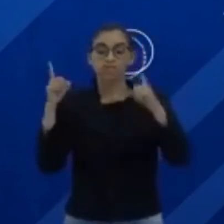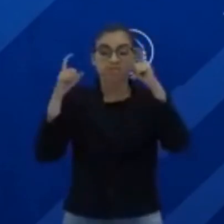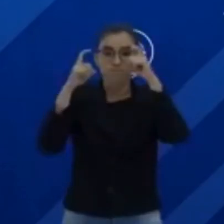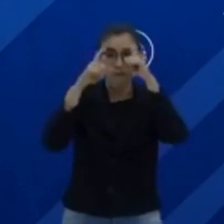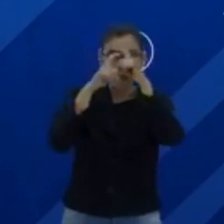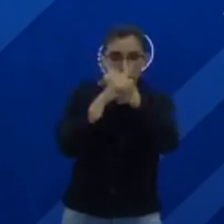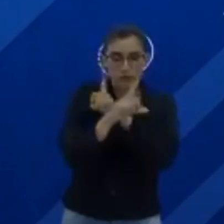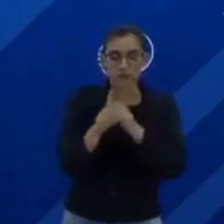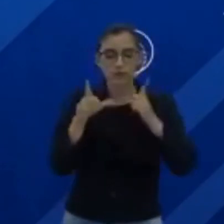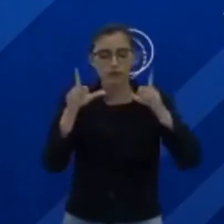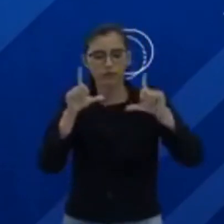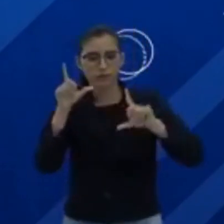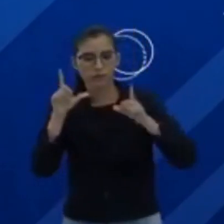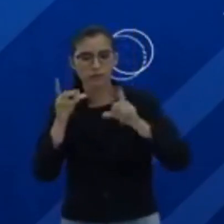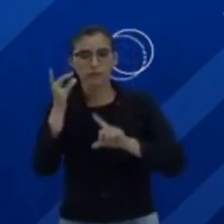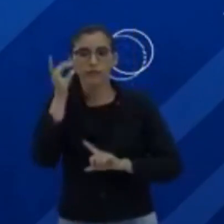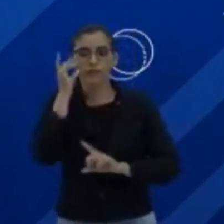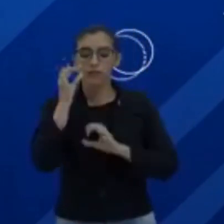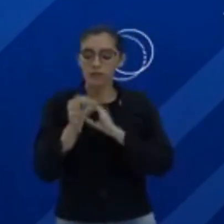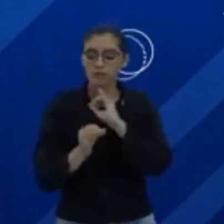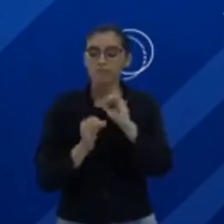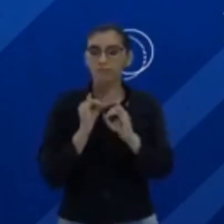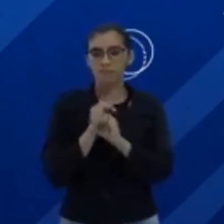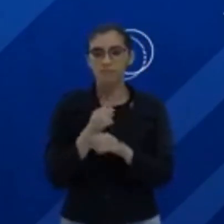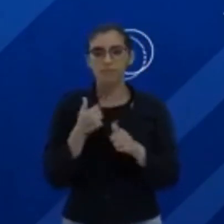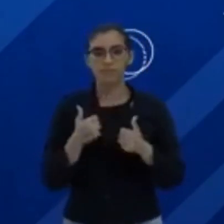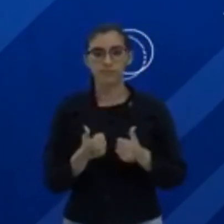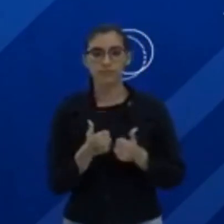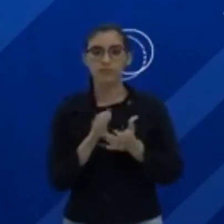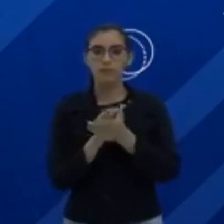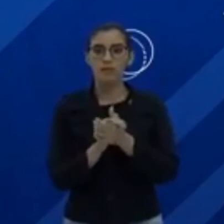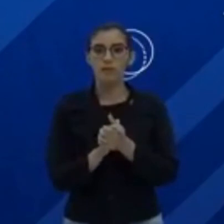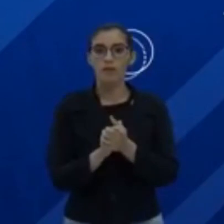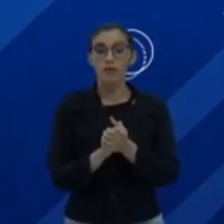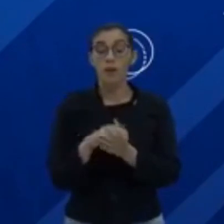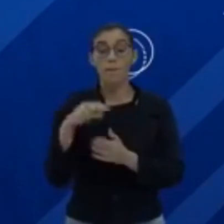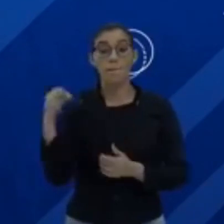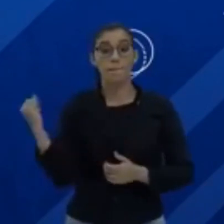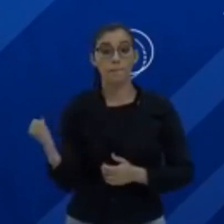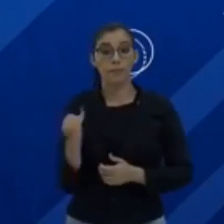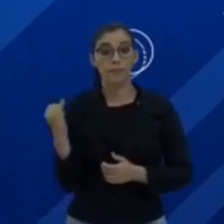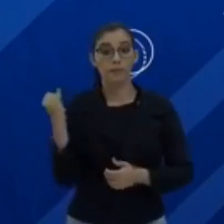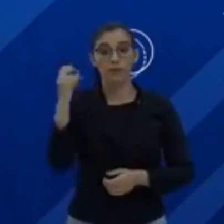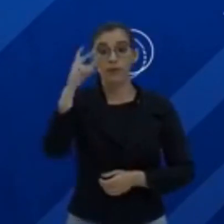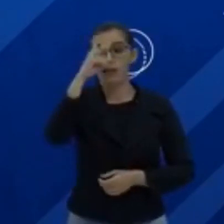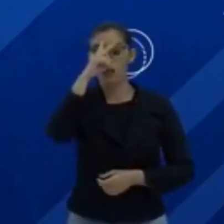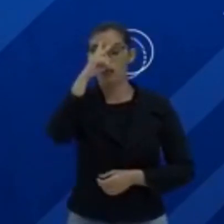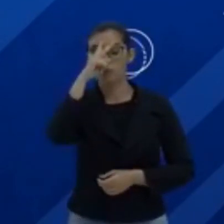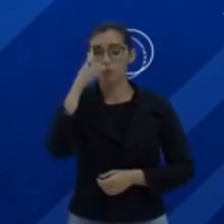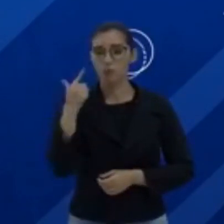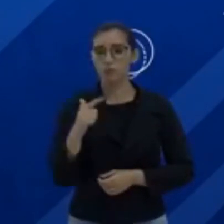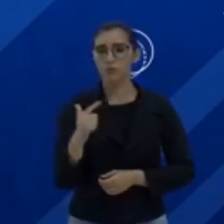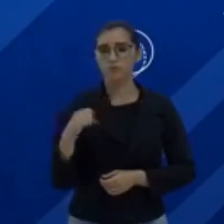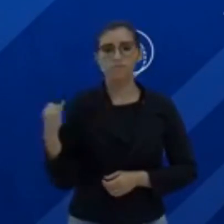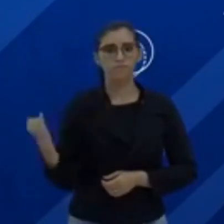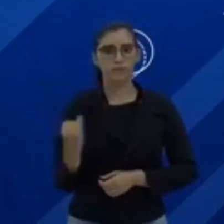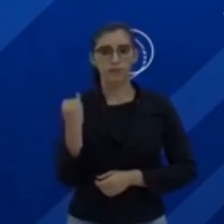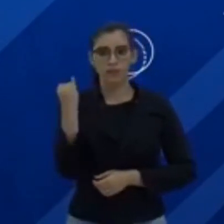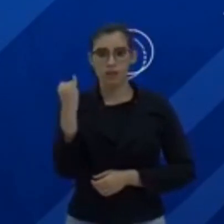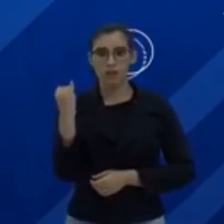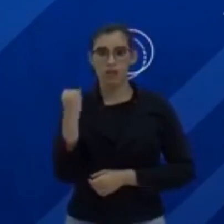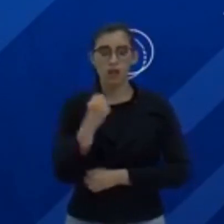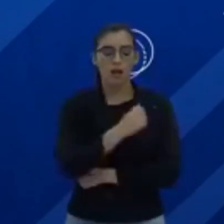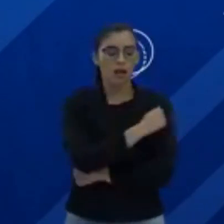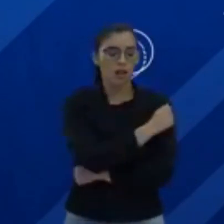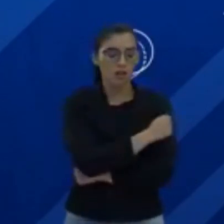TV como a internet, ok? Tudo certinho? Outra coisa que é importante lembrar a vocês é que não tem nivelamento, então, você que está no